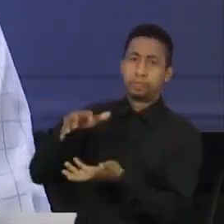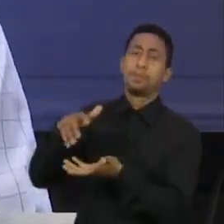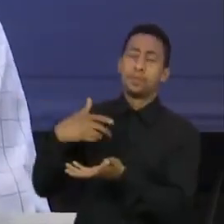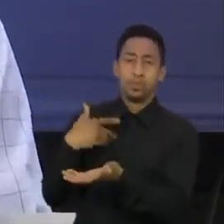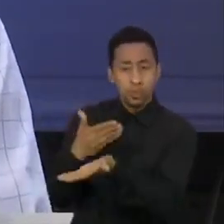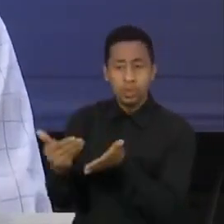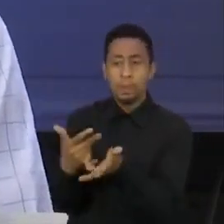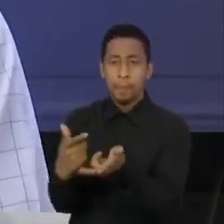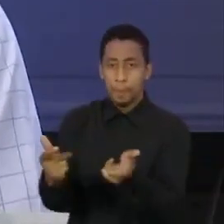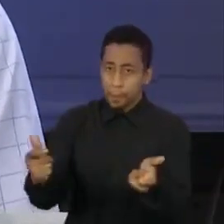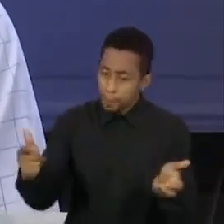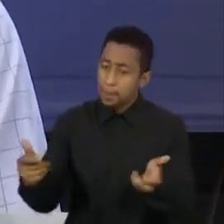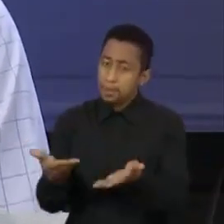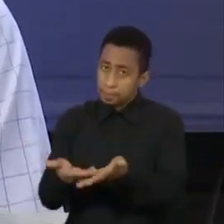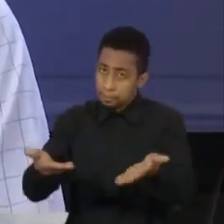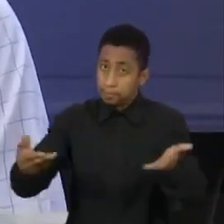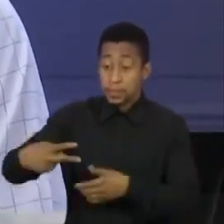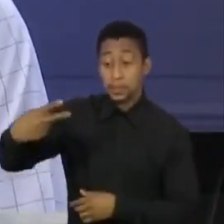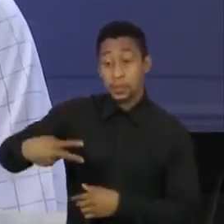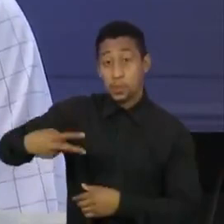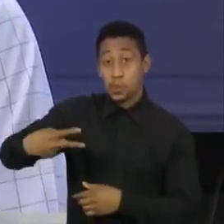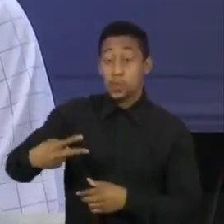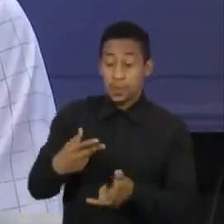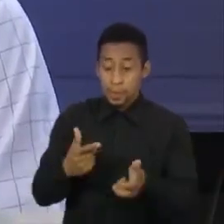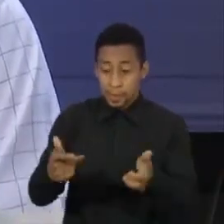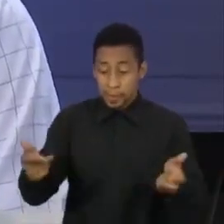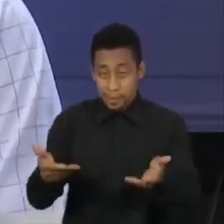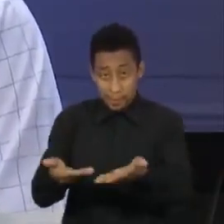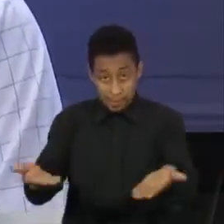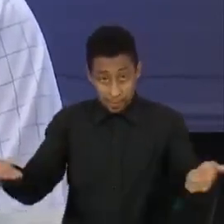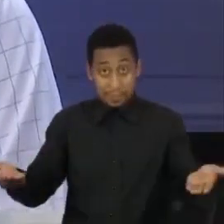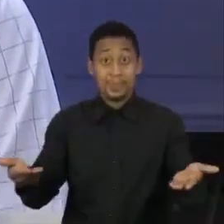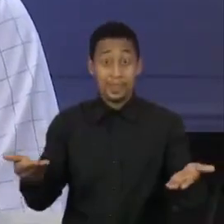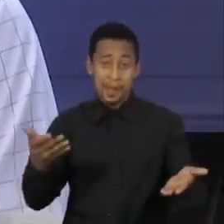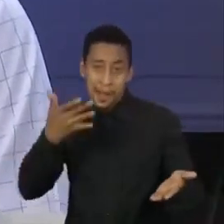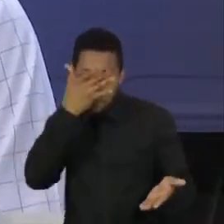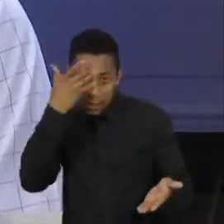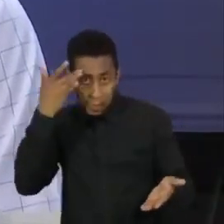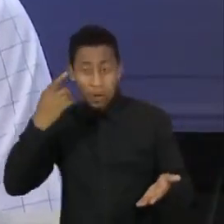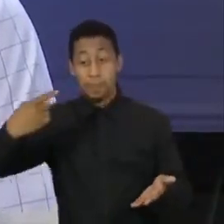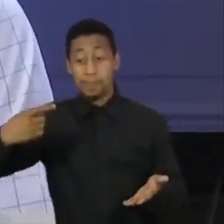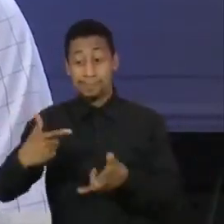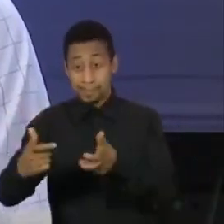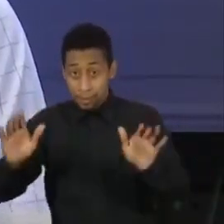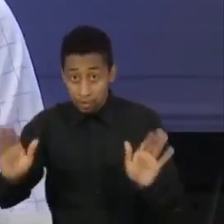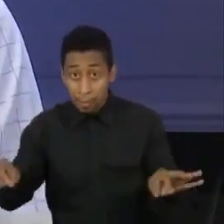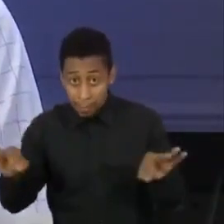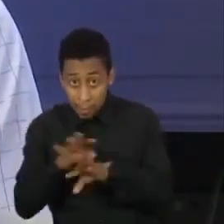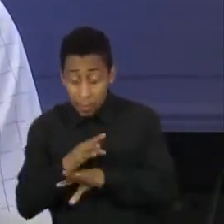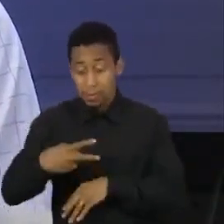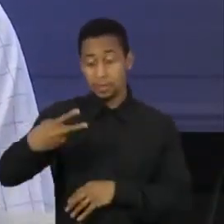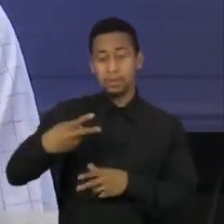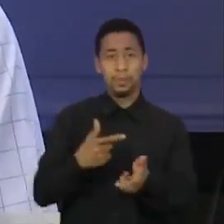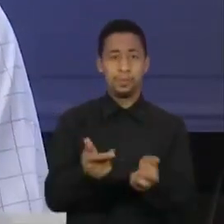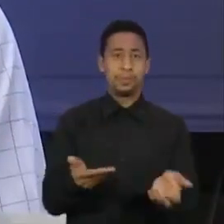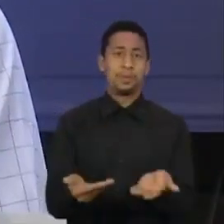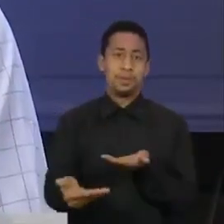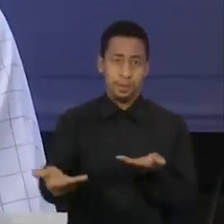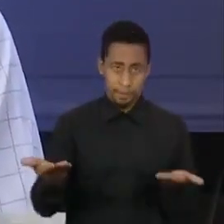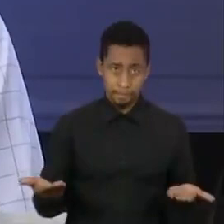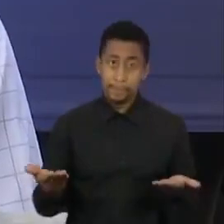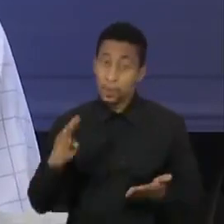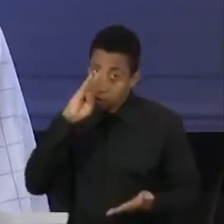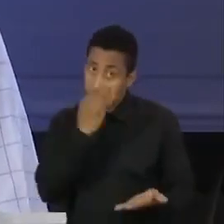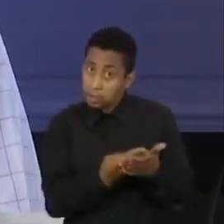de imunização, completando a segunda dose da vacina da Pfizer, os que tomaram a primeira dose. Eu imagino que o Ministério da